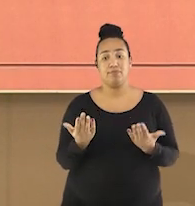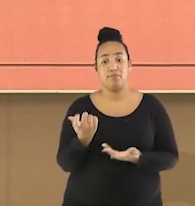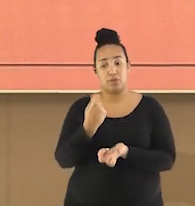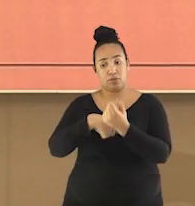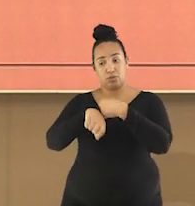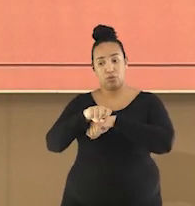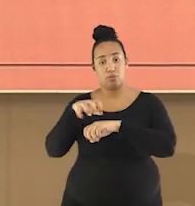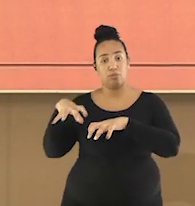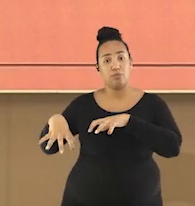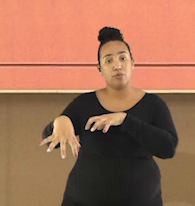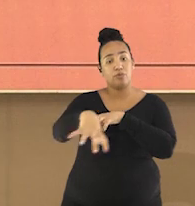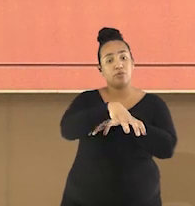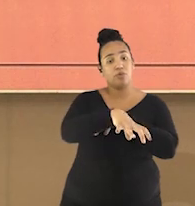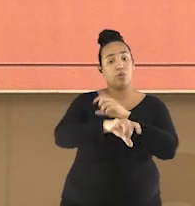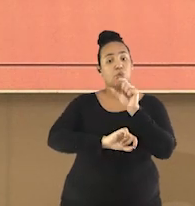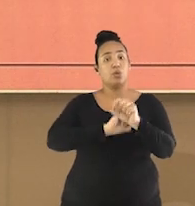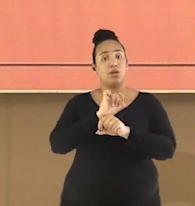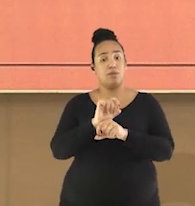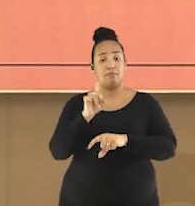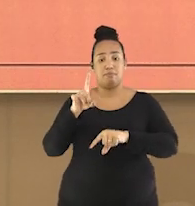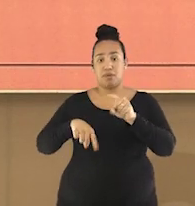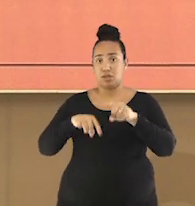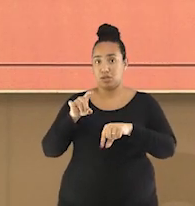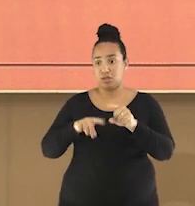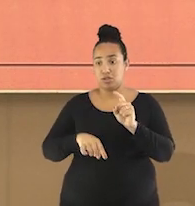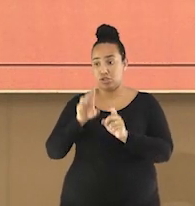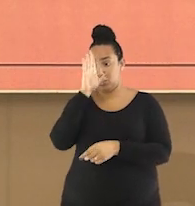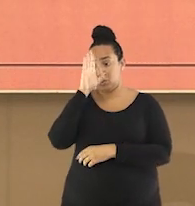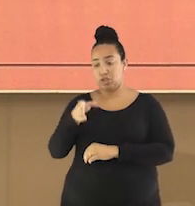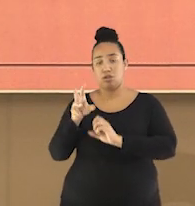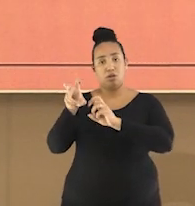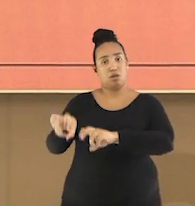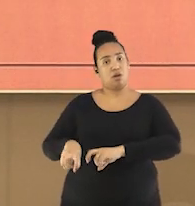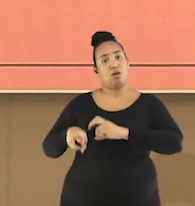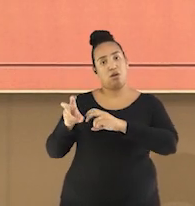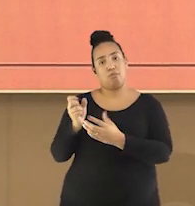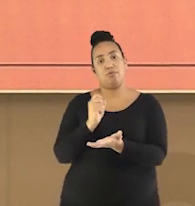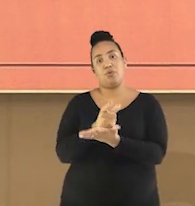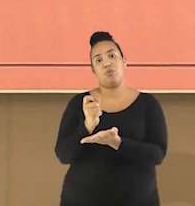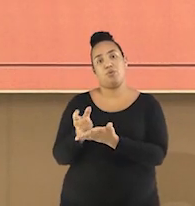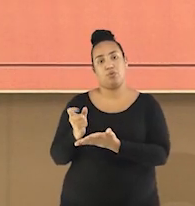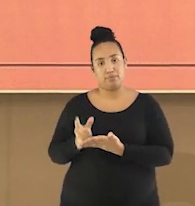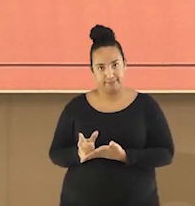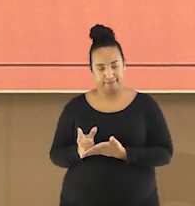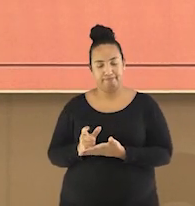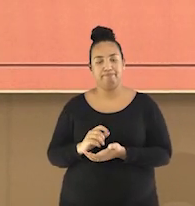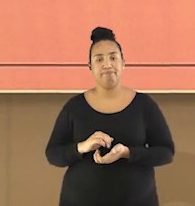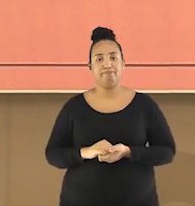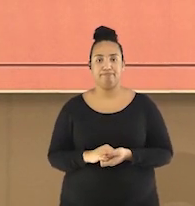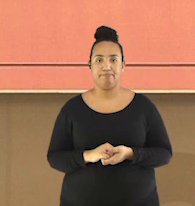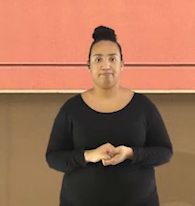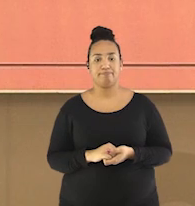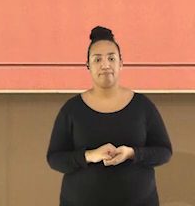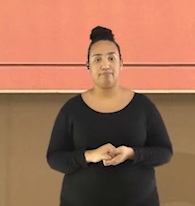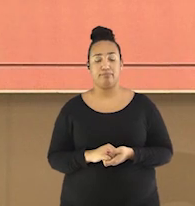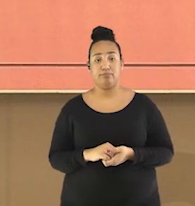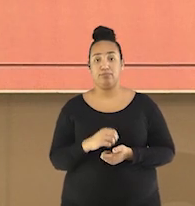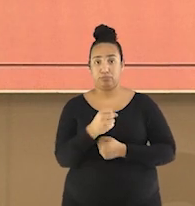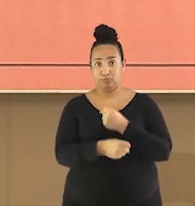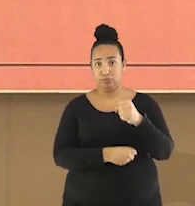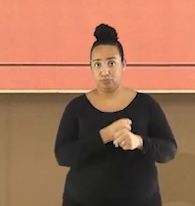se resume à prática do consumo de produtos direitos do campo, voltada para o consumo local. Em